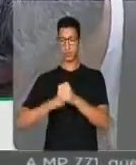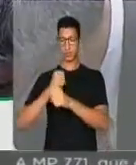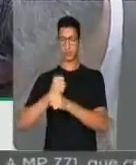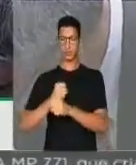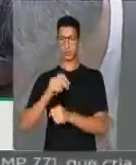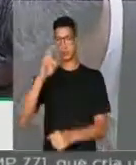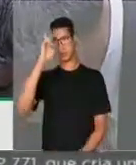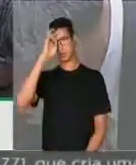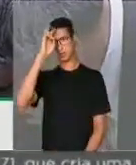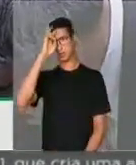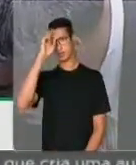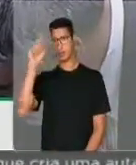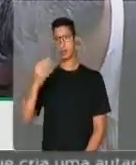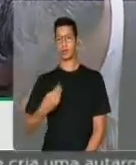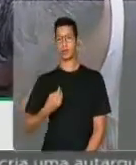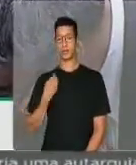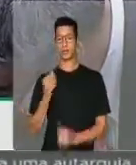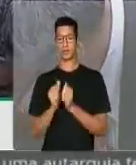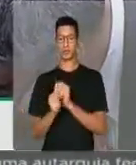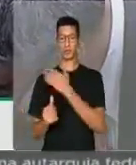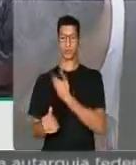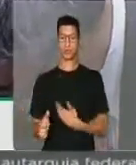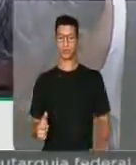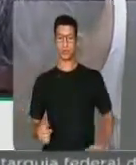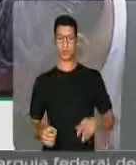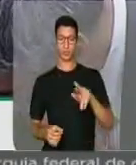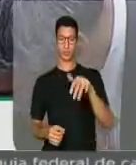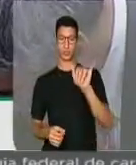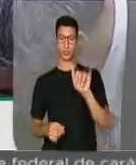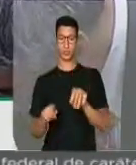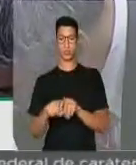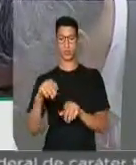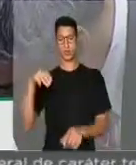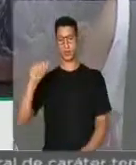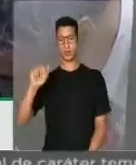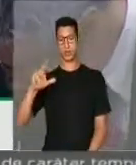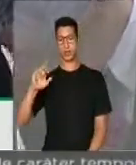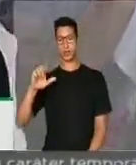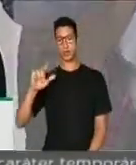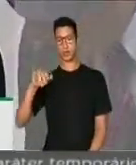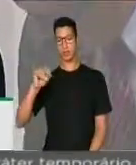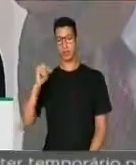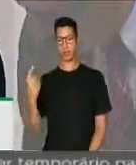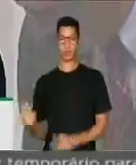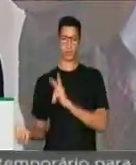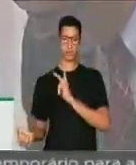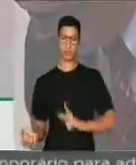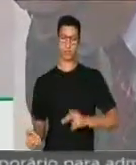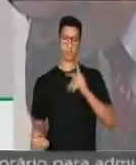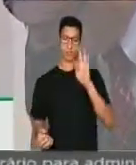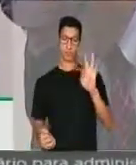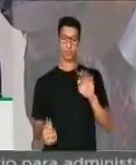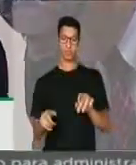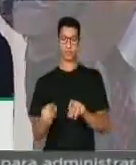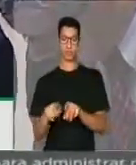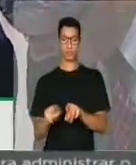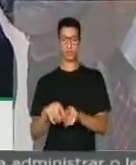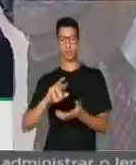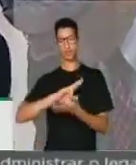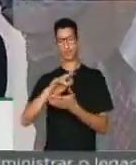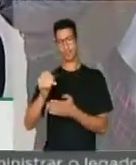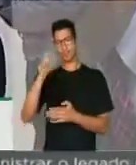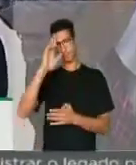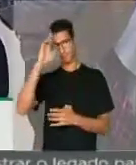Na quinta-feira, lá estive com o governador Rio Costa, com o deputado Marcelino Galo, o ex-presidente do PT, Jonas Paulo, e diversas outras